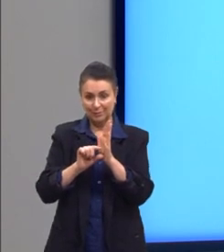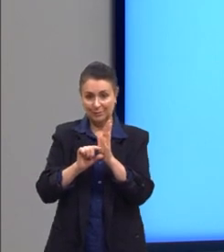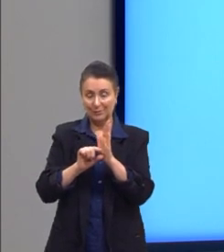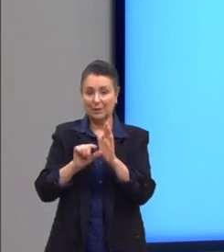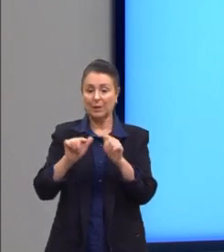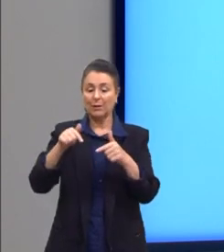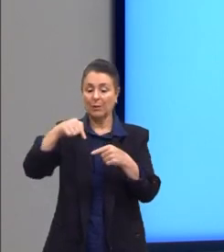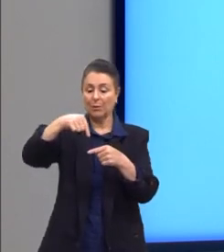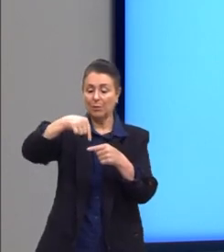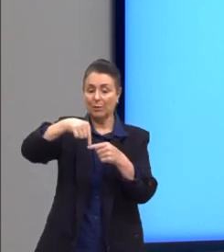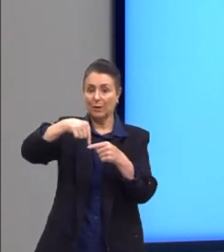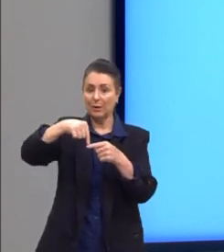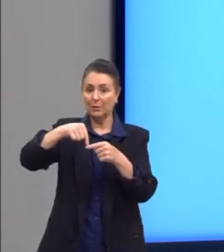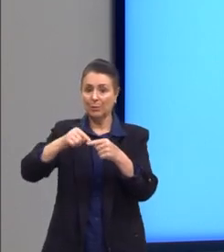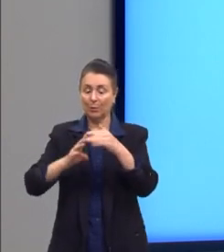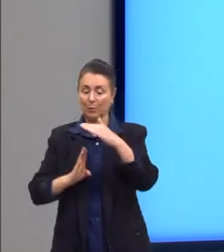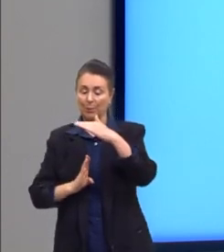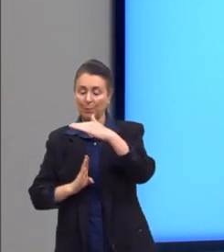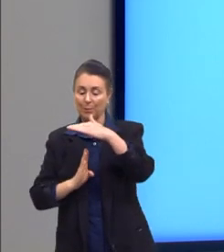vértice o ponto de máximo.